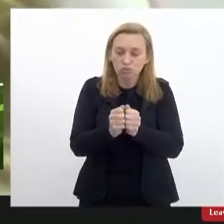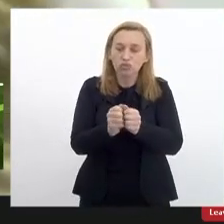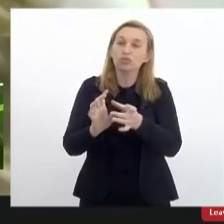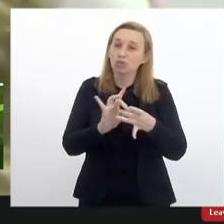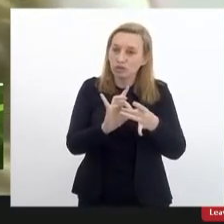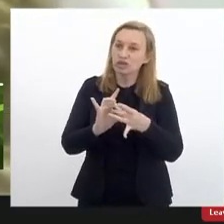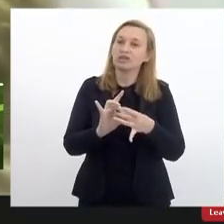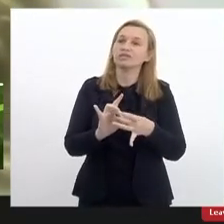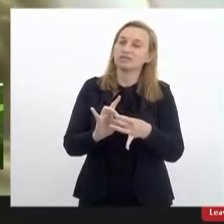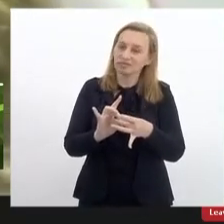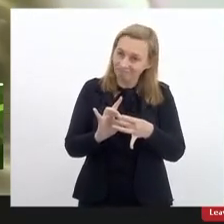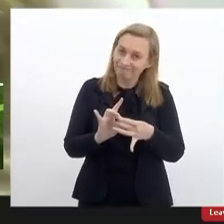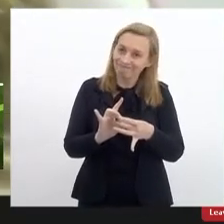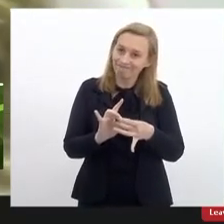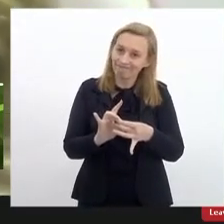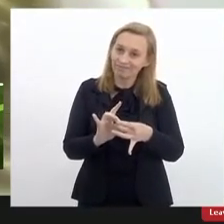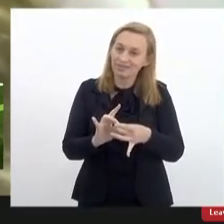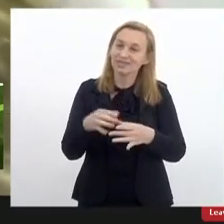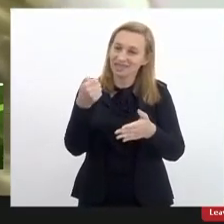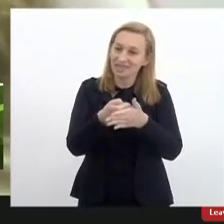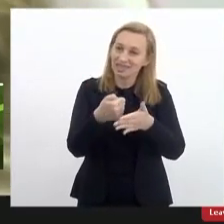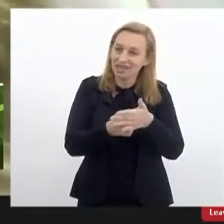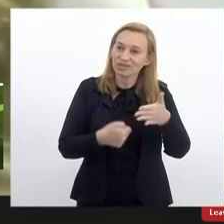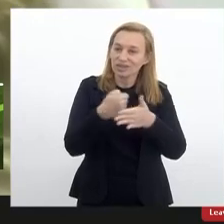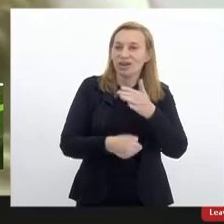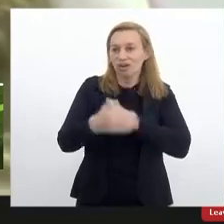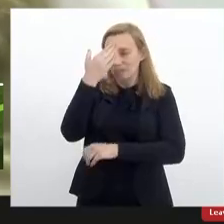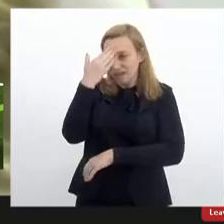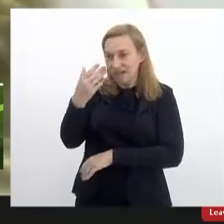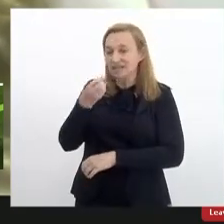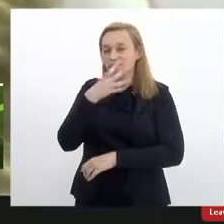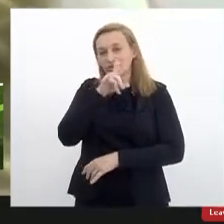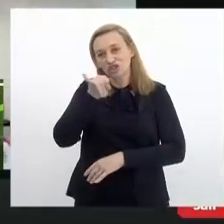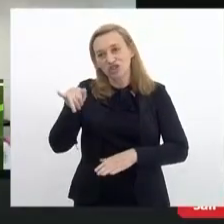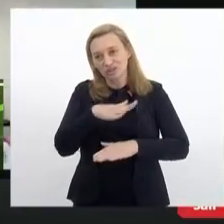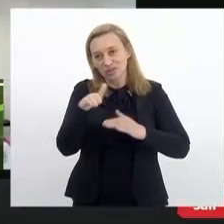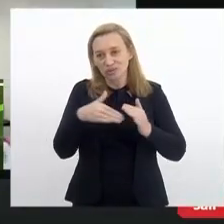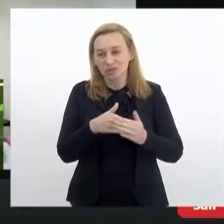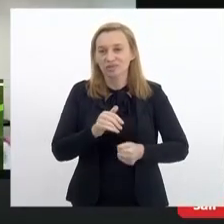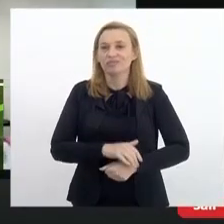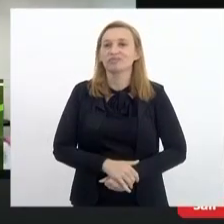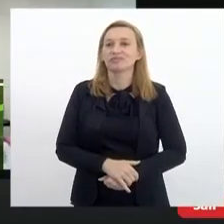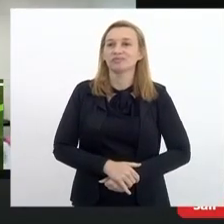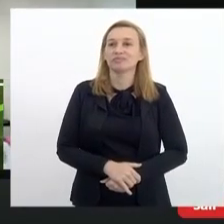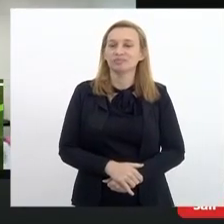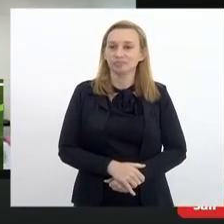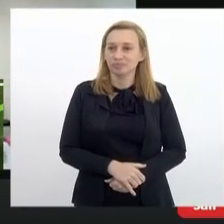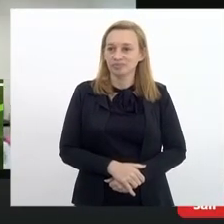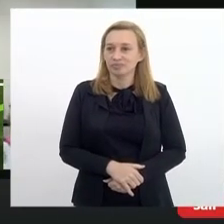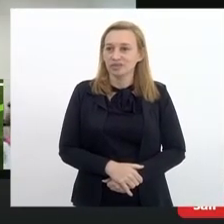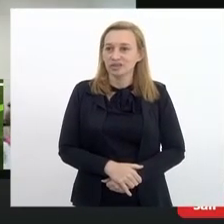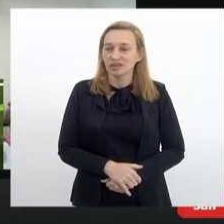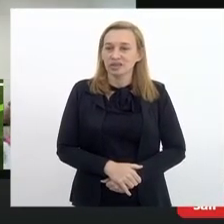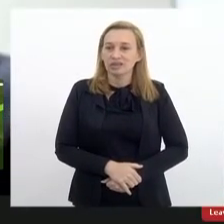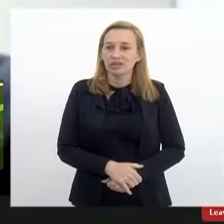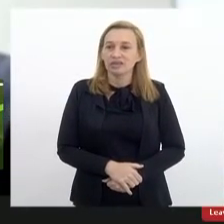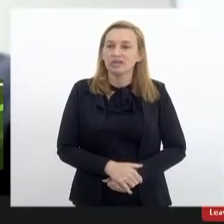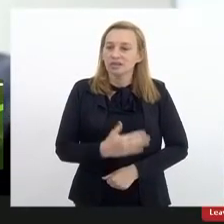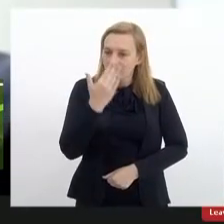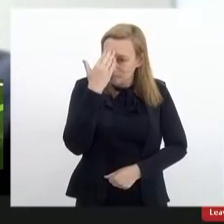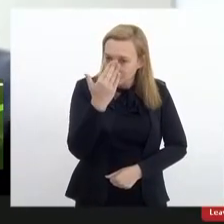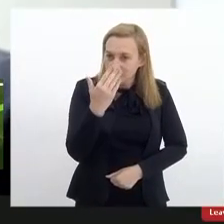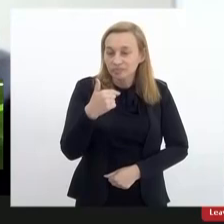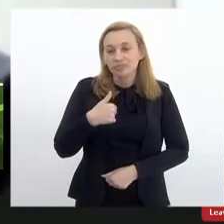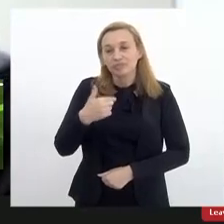muito muito juntos e juntas nessa luta muito obrigada bom dia a todos e todas e todas obrigado Ana Lúcia eu que